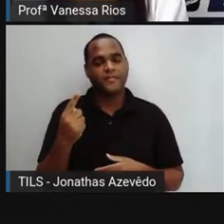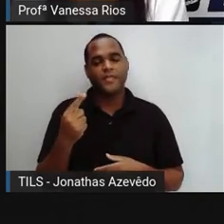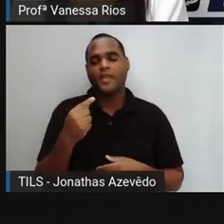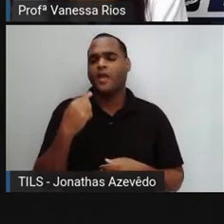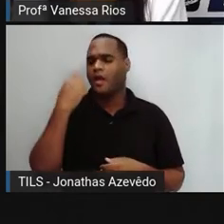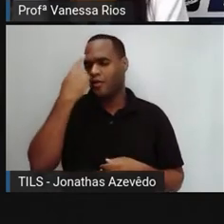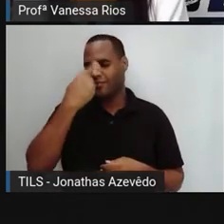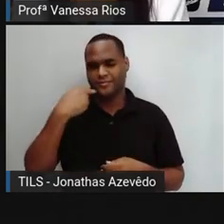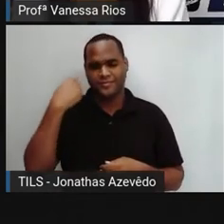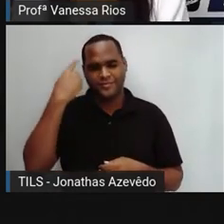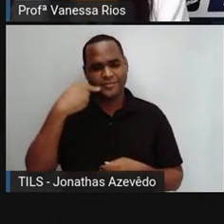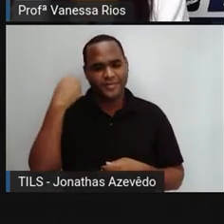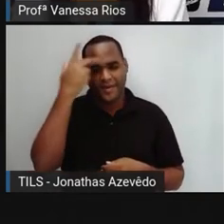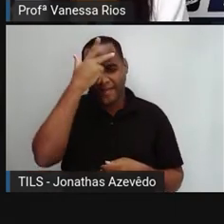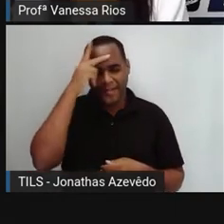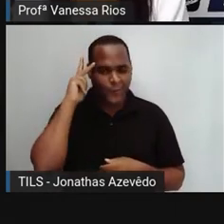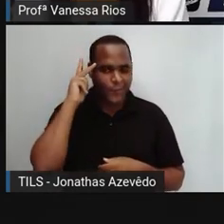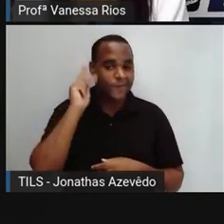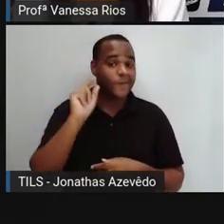rosto das pessoas?